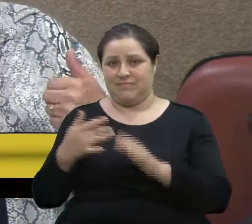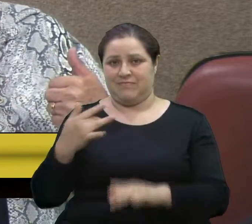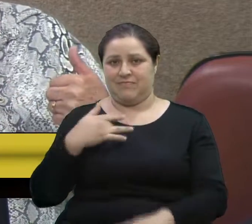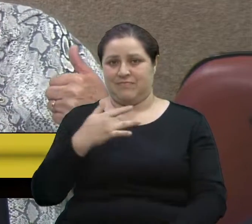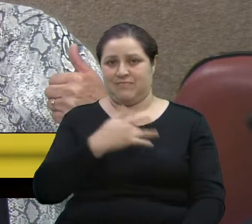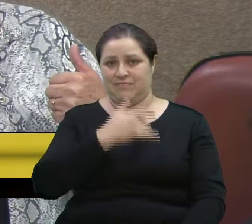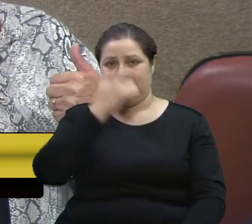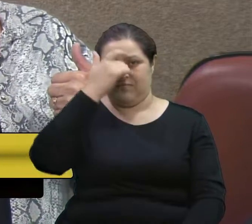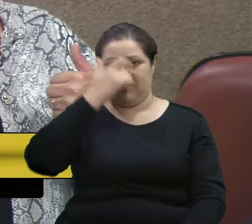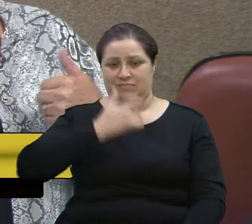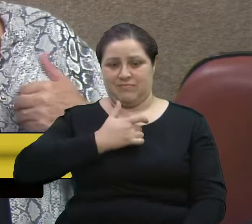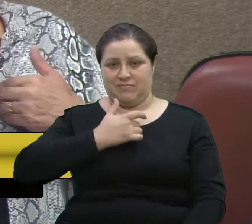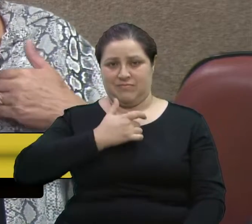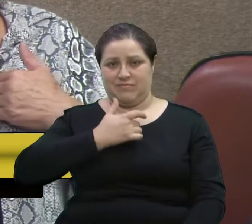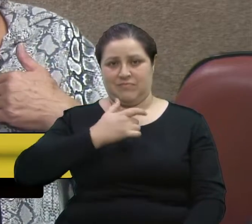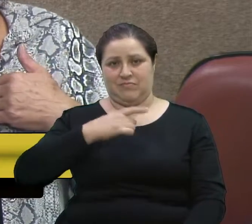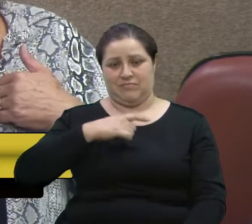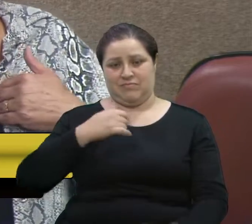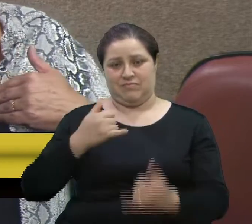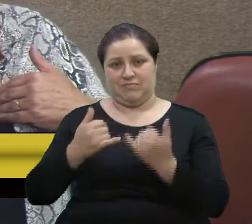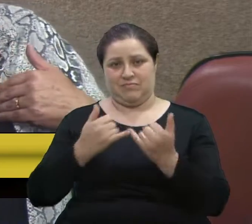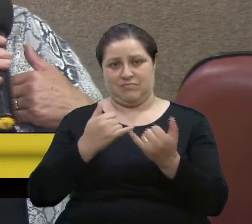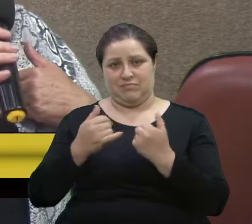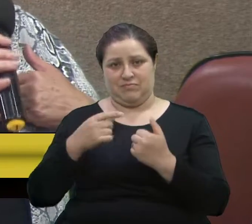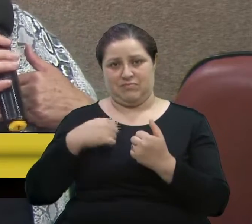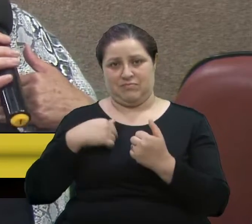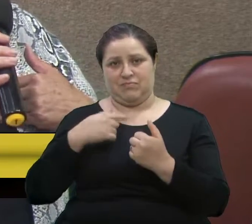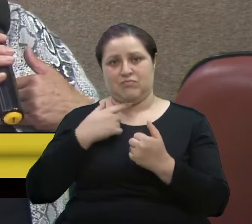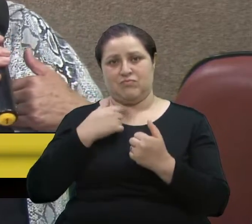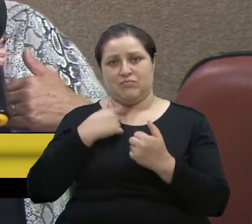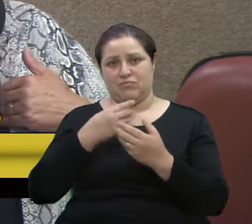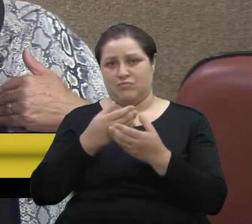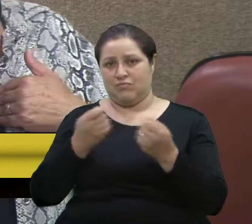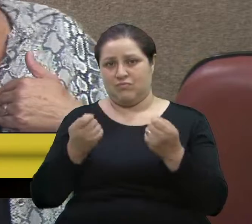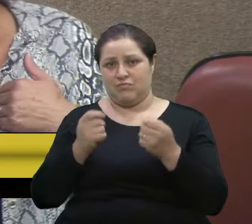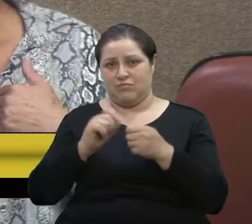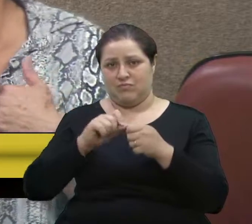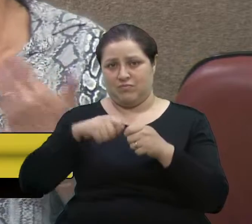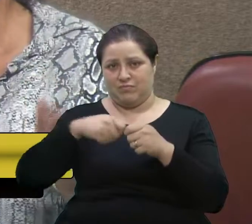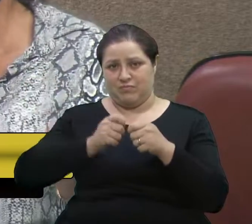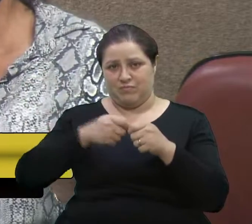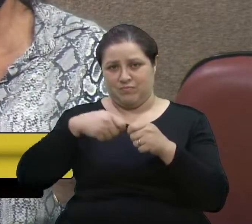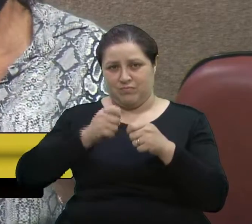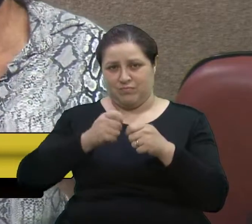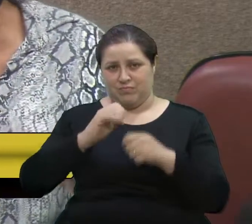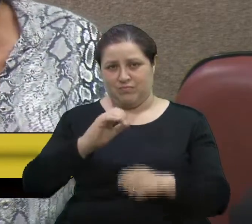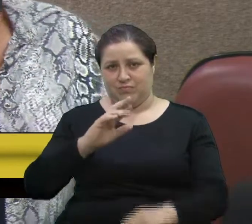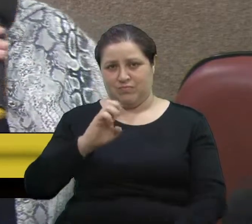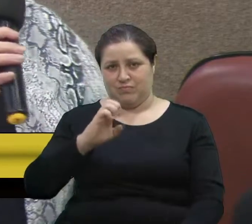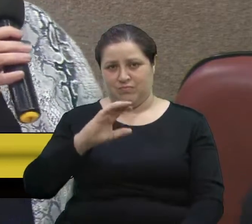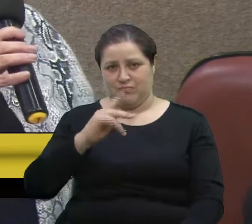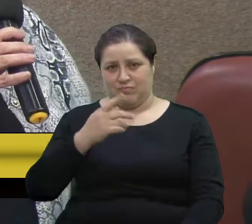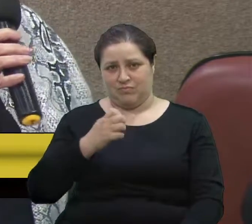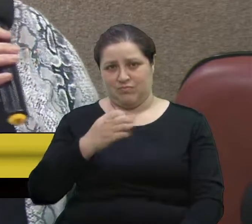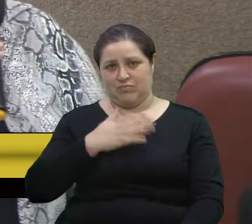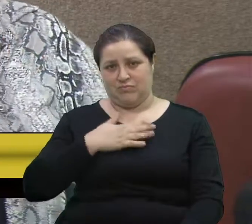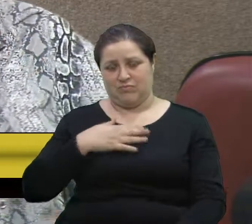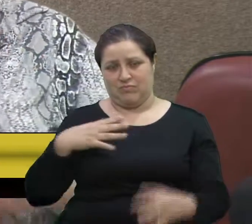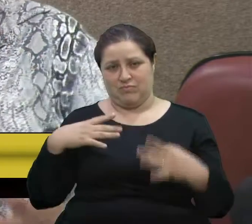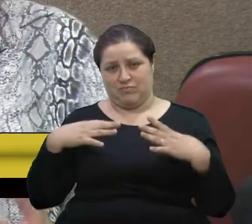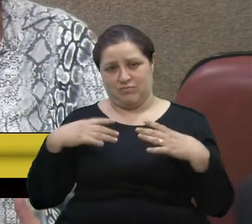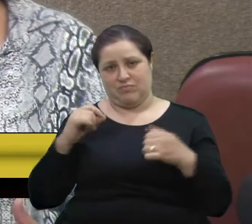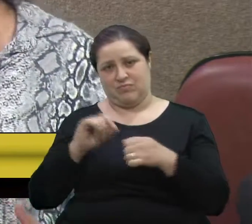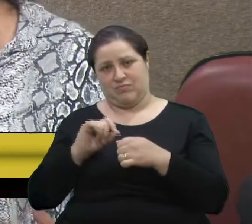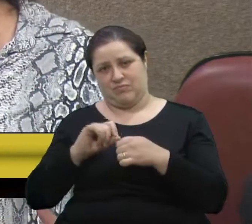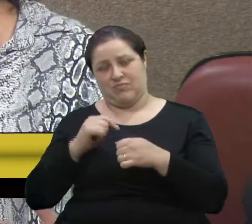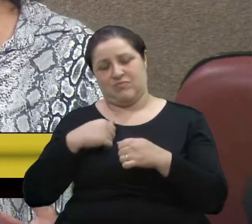pessoa, eu, por exemplo, sou uma pessoa que gosta muito de fazer crochê e só posso fazer isso nas minhas férias, mas